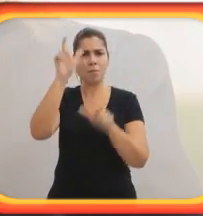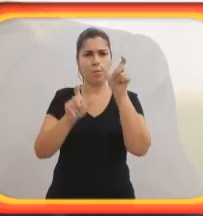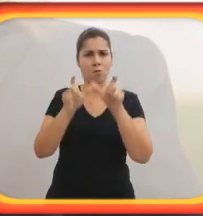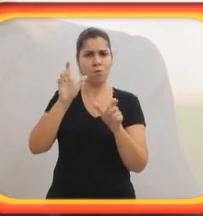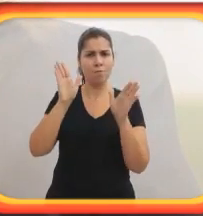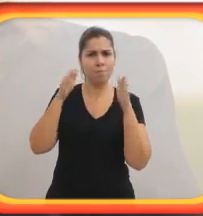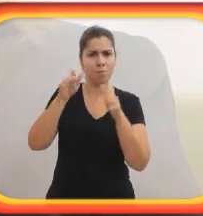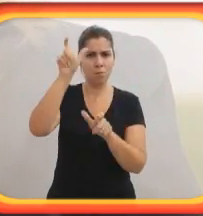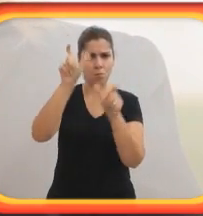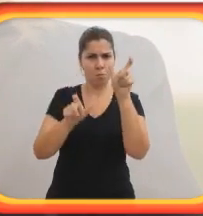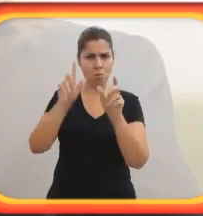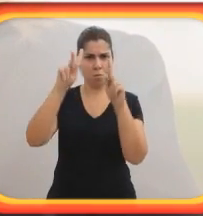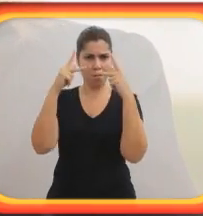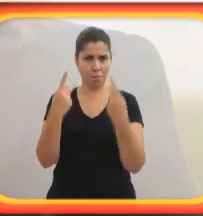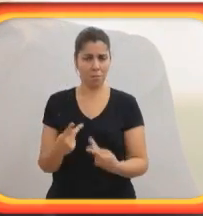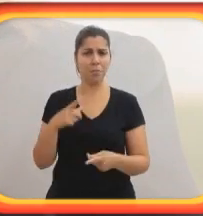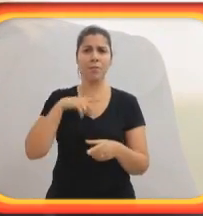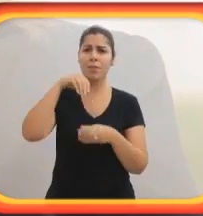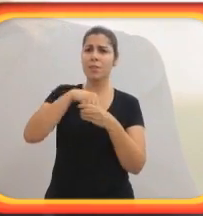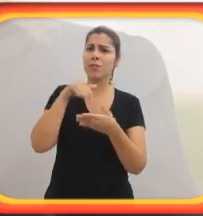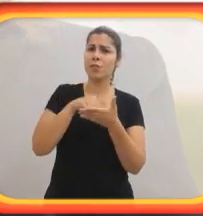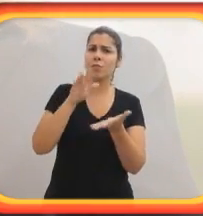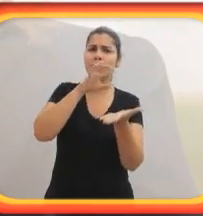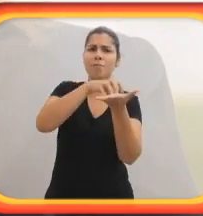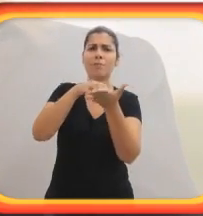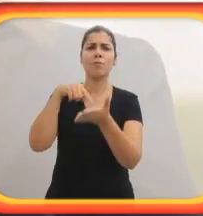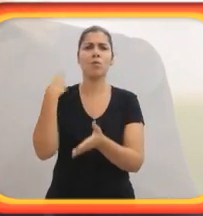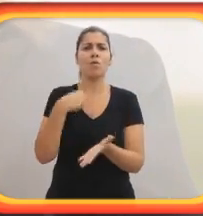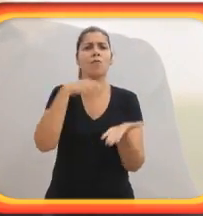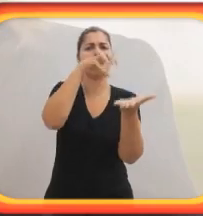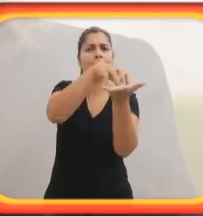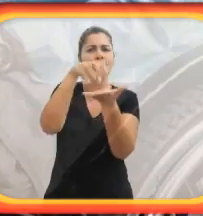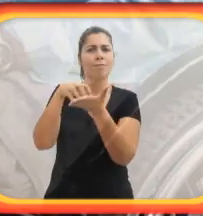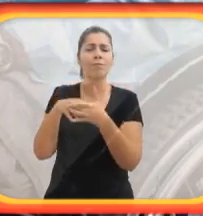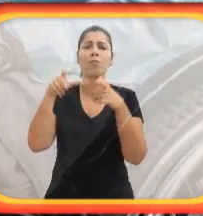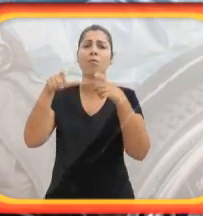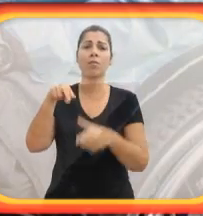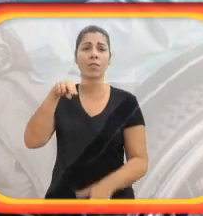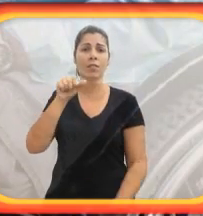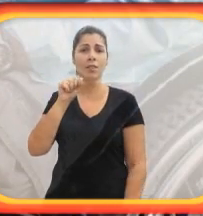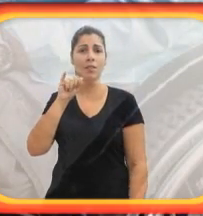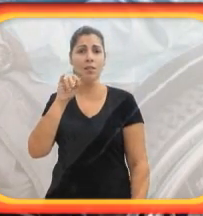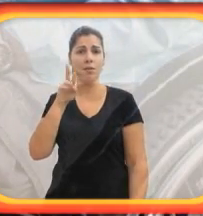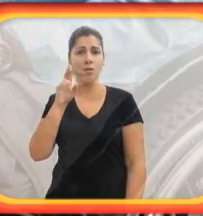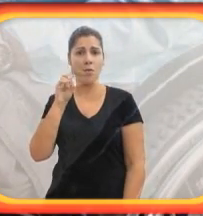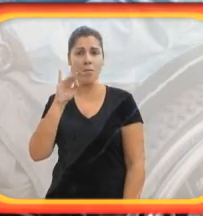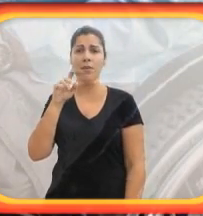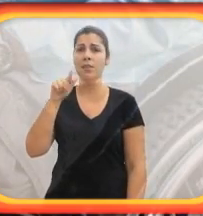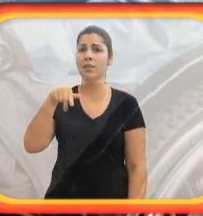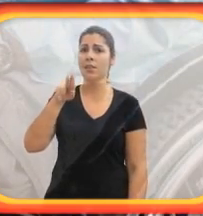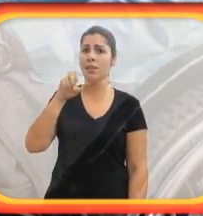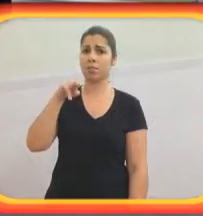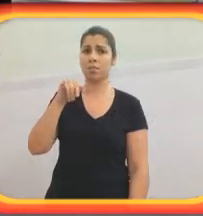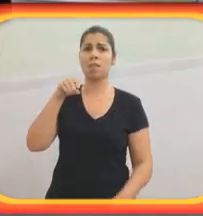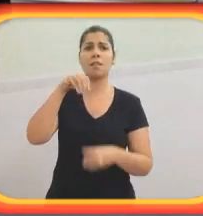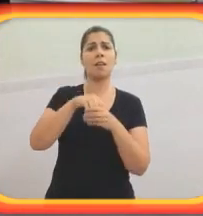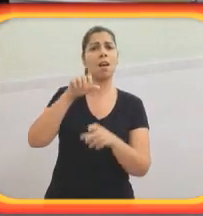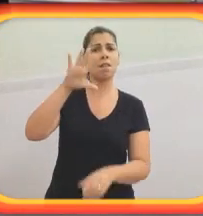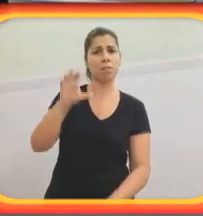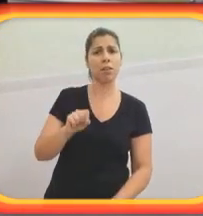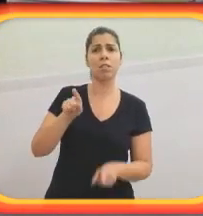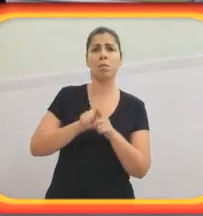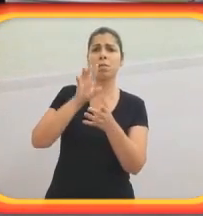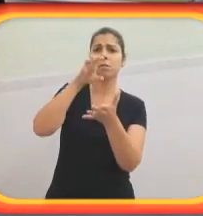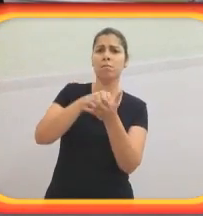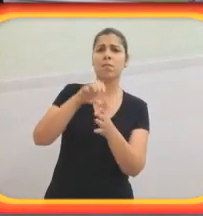escritório central, nossa sede, localizado em Nairobi, no Quênia, na África, e a sede do escritório regional para a América Latina e Caribe, aqui na